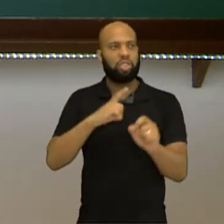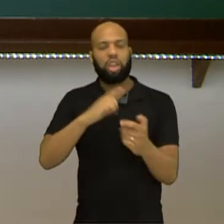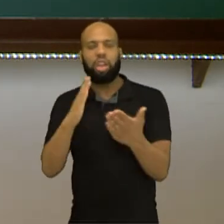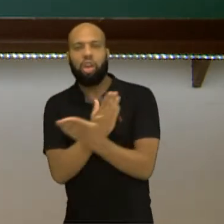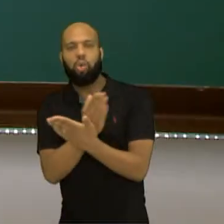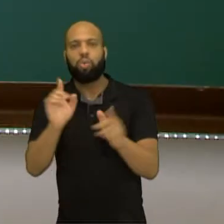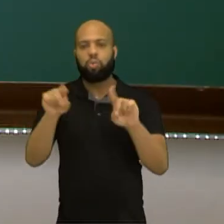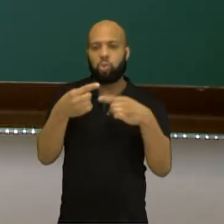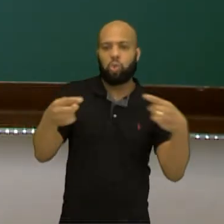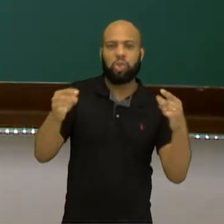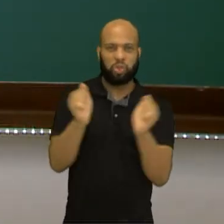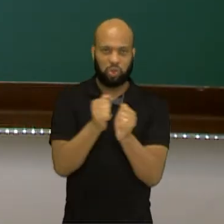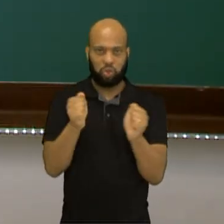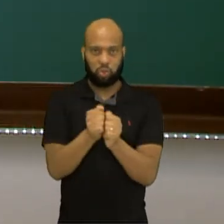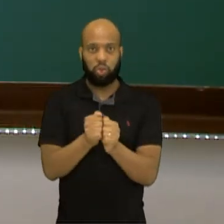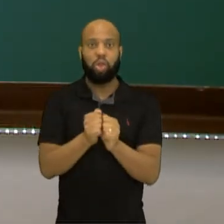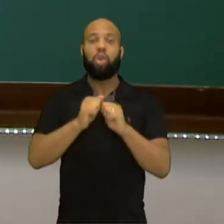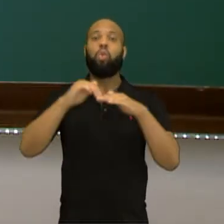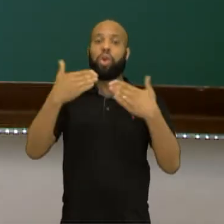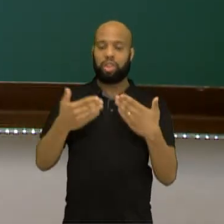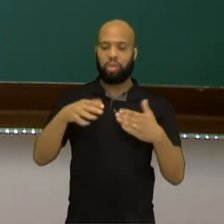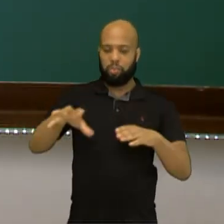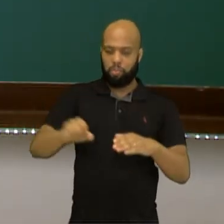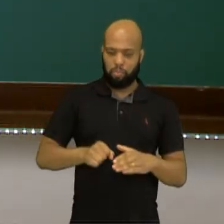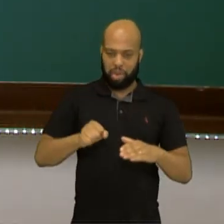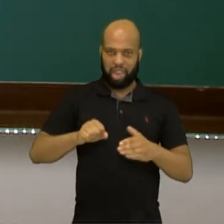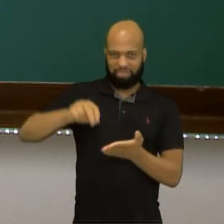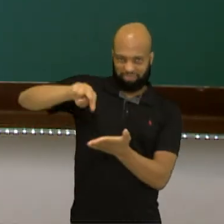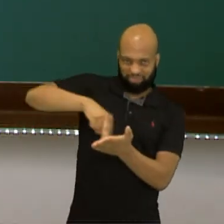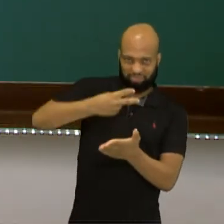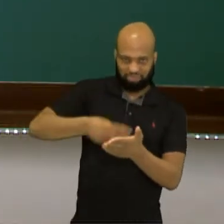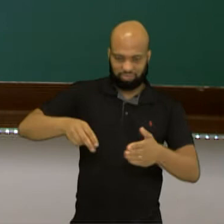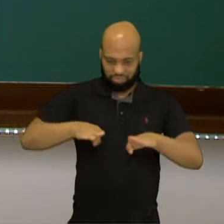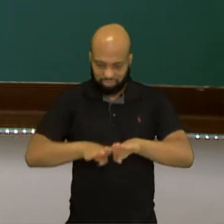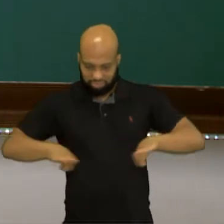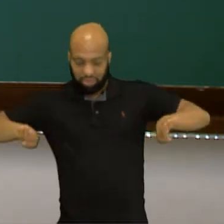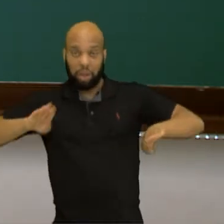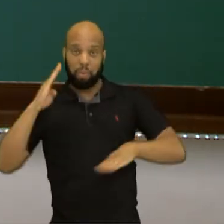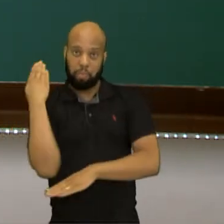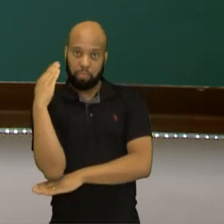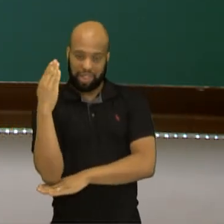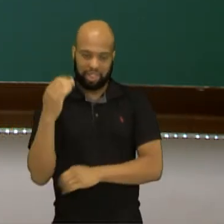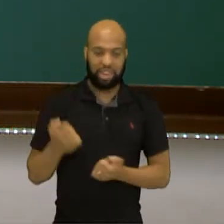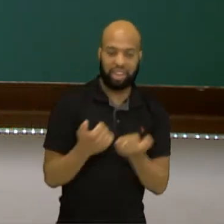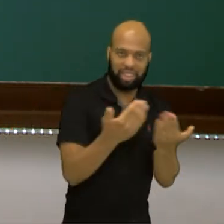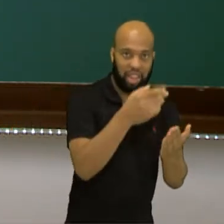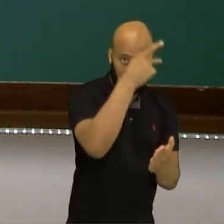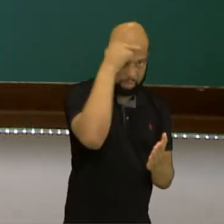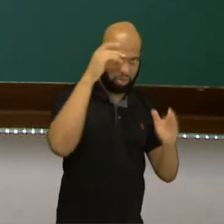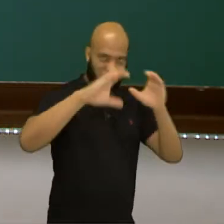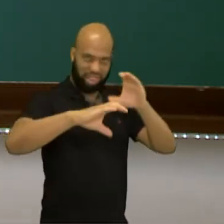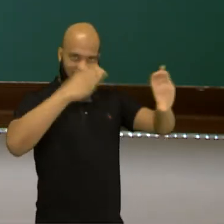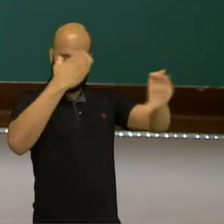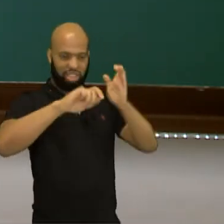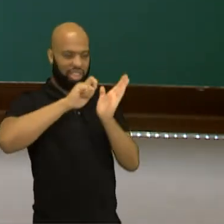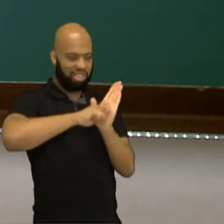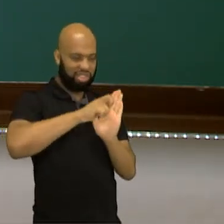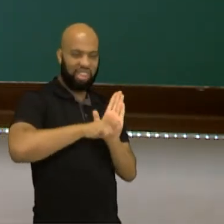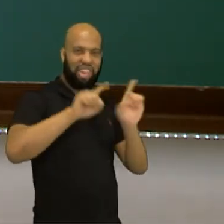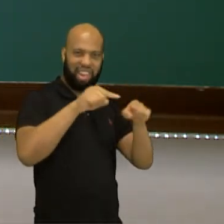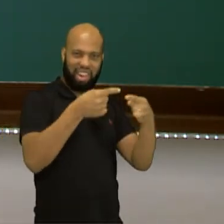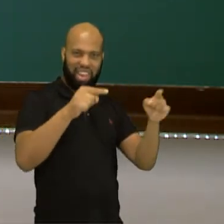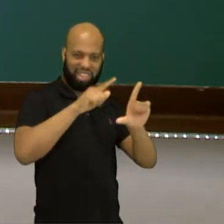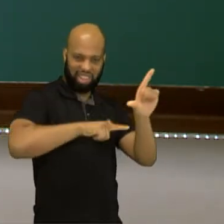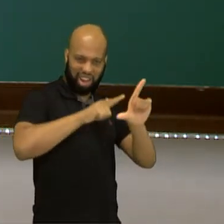músicos e aí eles pegam os shapes usados dos skatistas famosos e entregam para esses músicos para eles escreverem uma música que eles mais gostam.